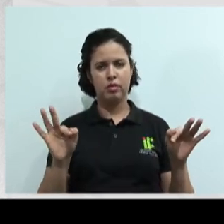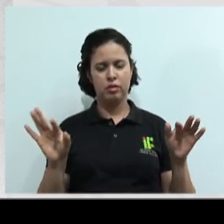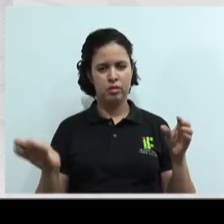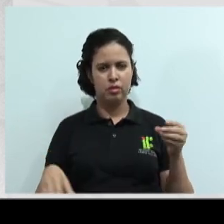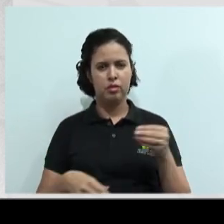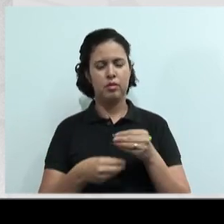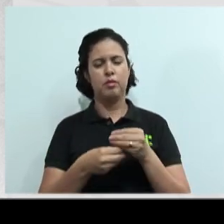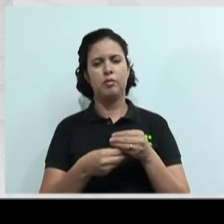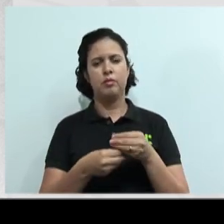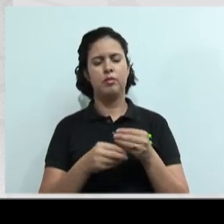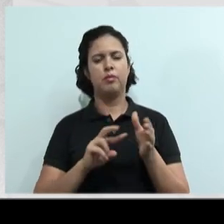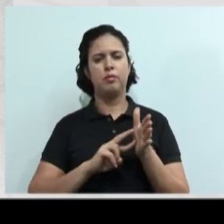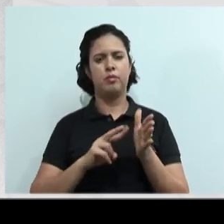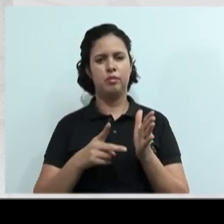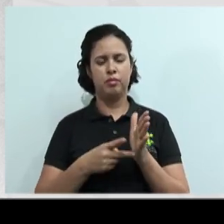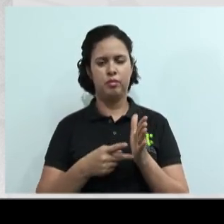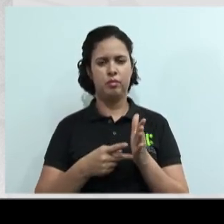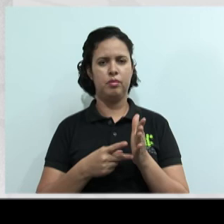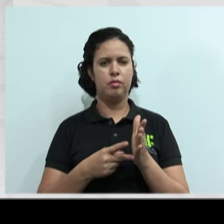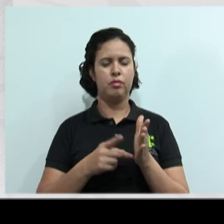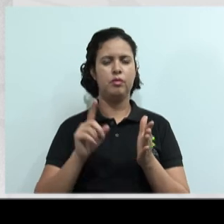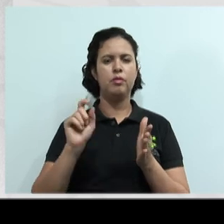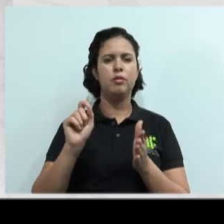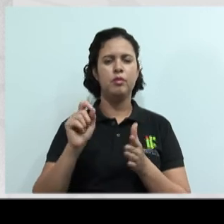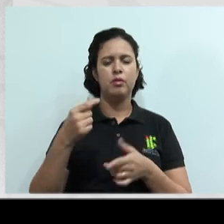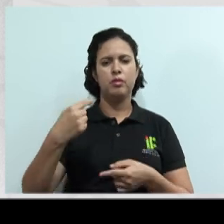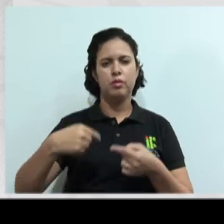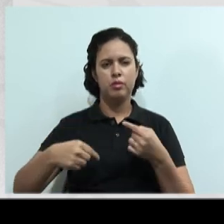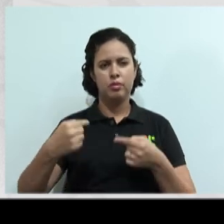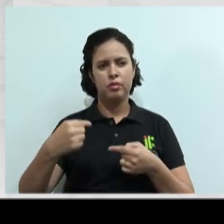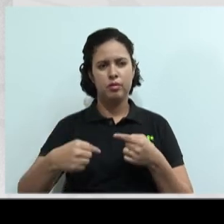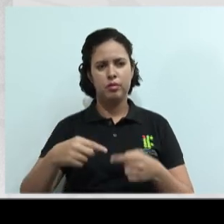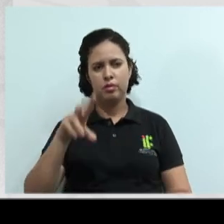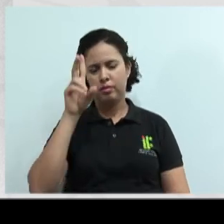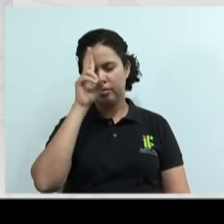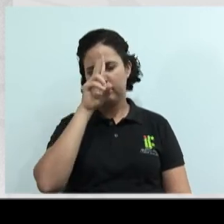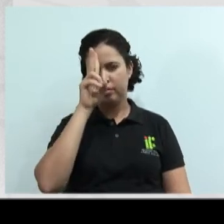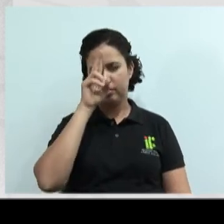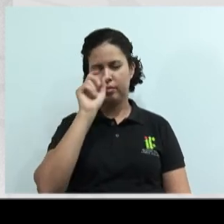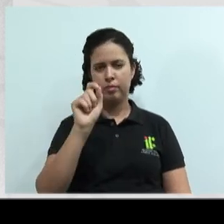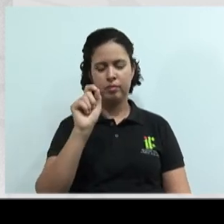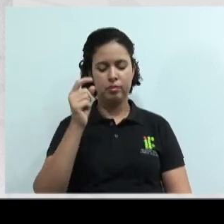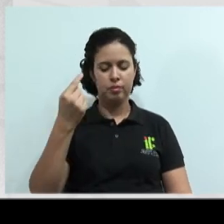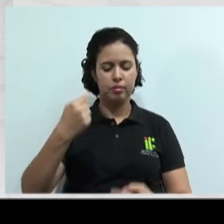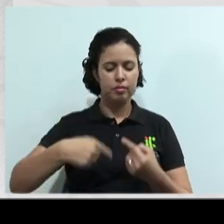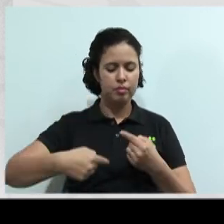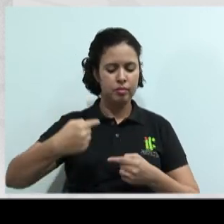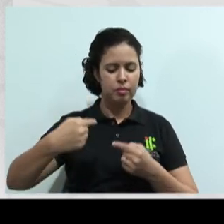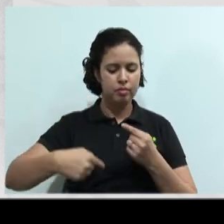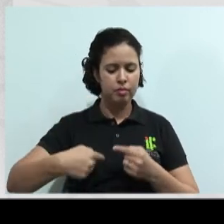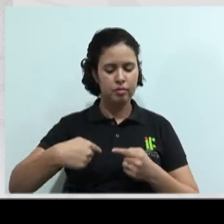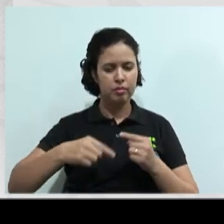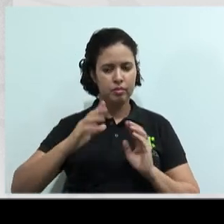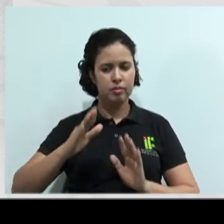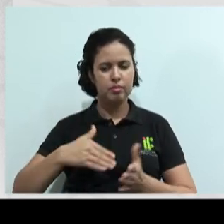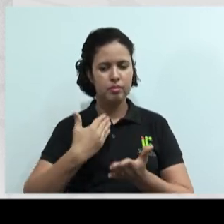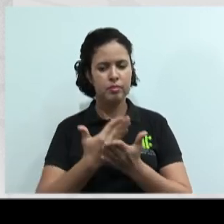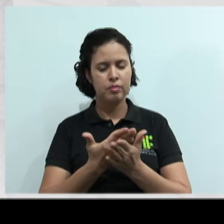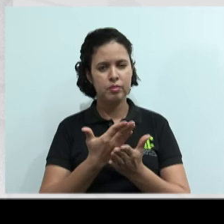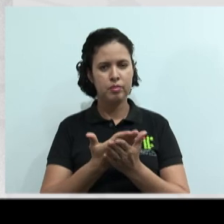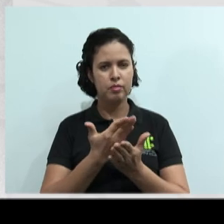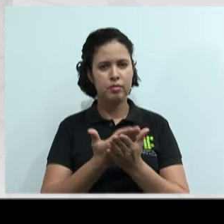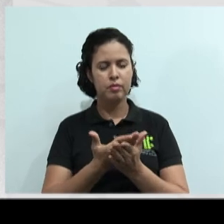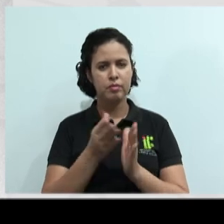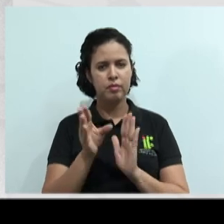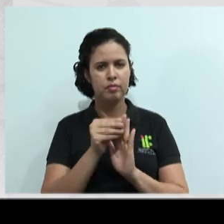na questão do significado de conflito. E só quero lembrar aqui para vocês que o conflito, pelo que nós vimos também no conteúdo,